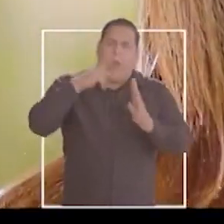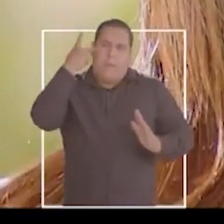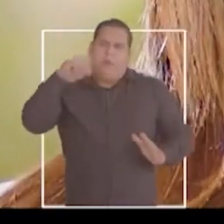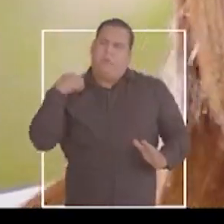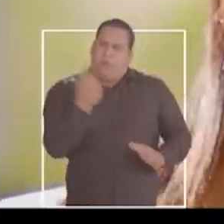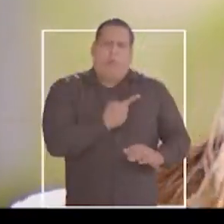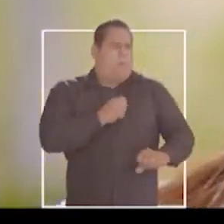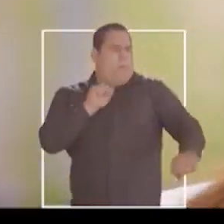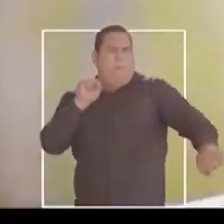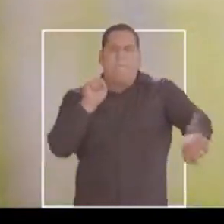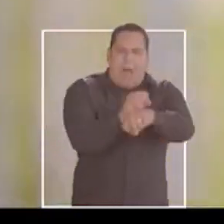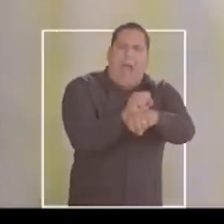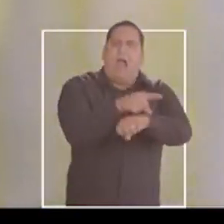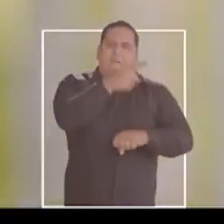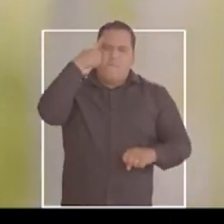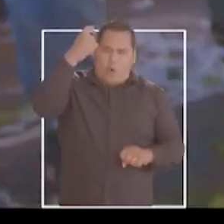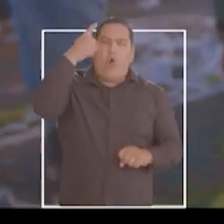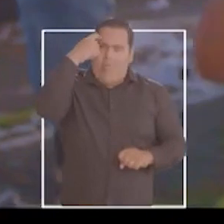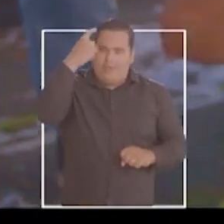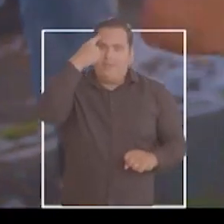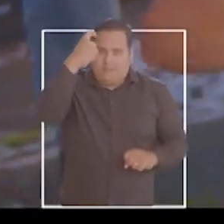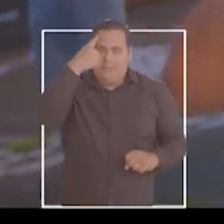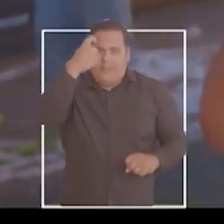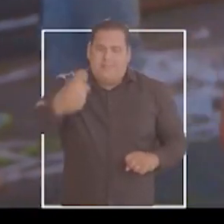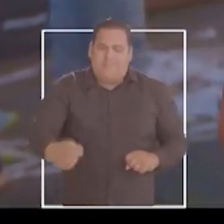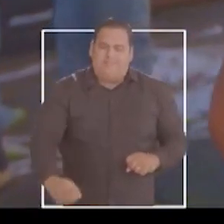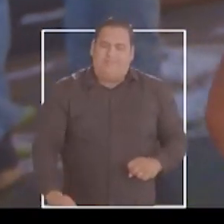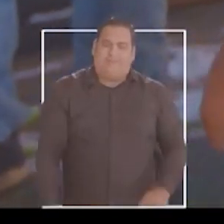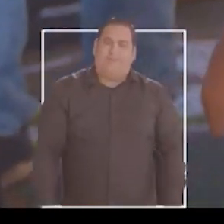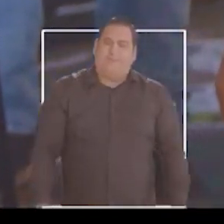Senado para a gente dar um basta a tanta violência.